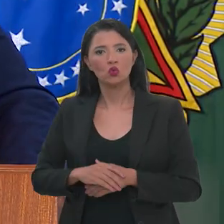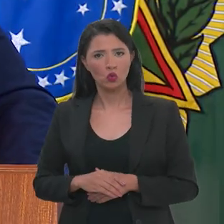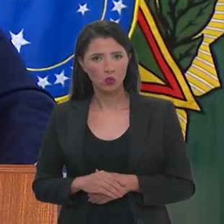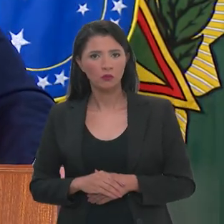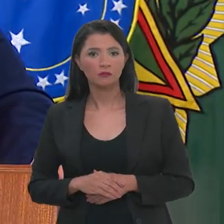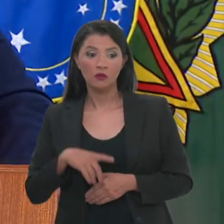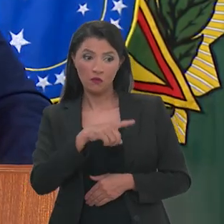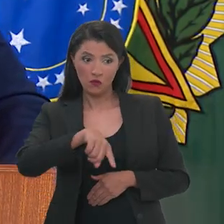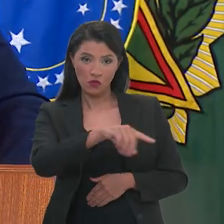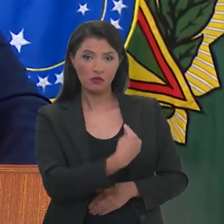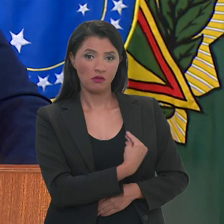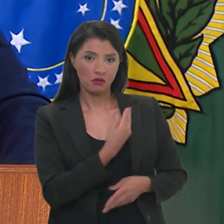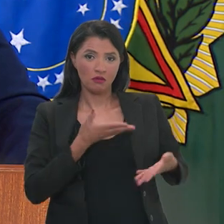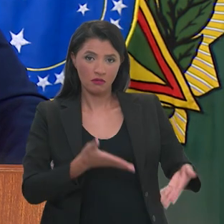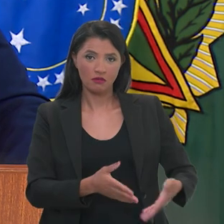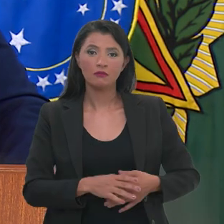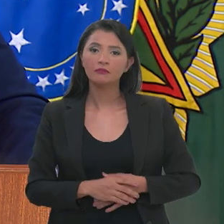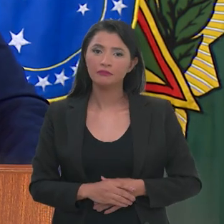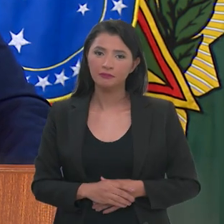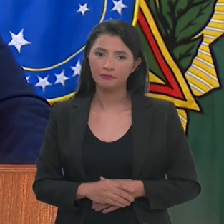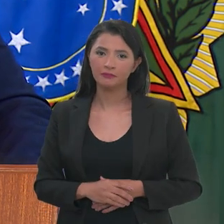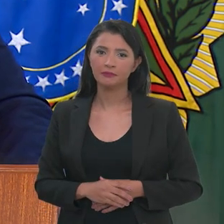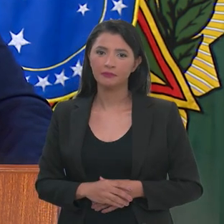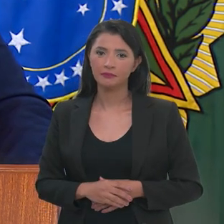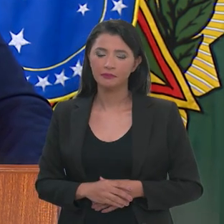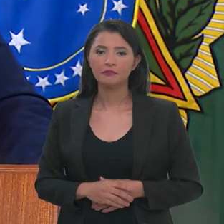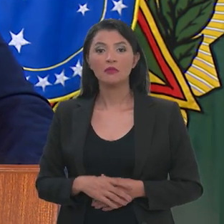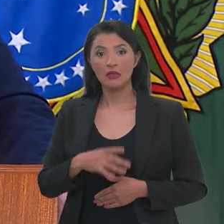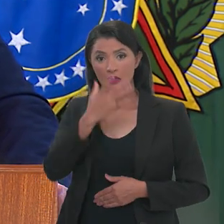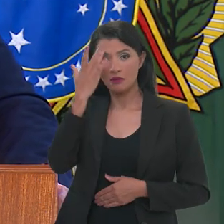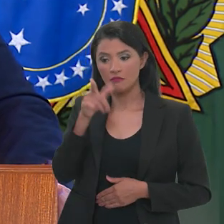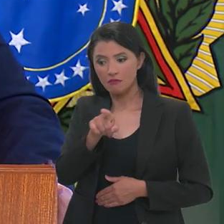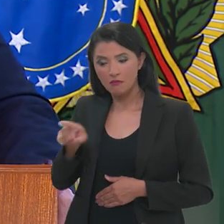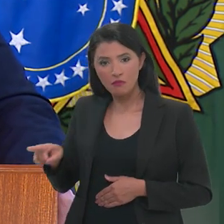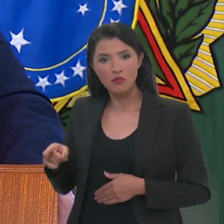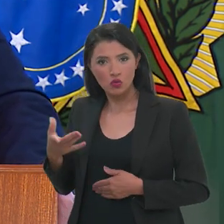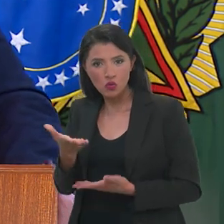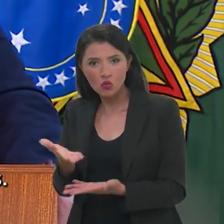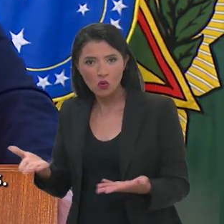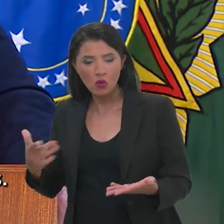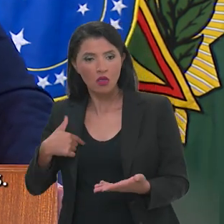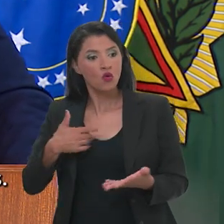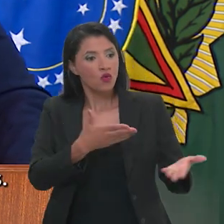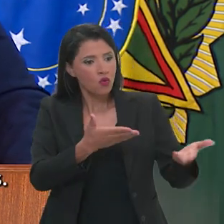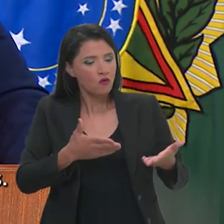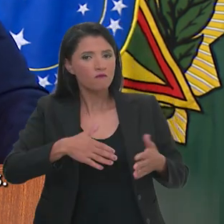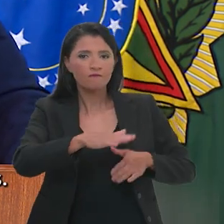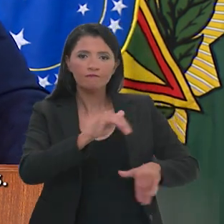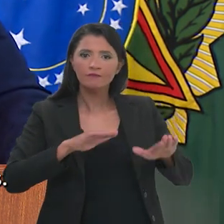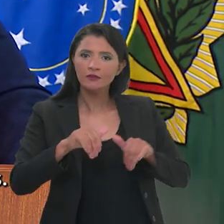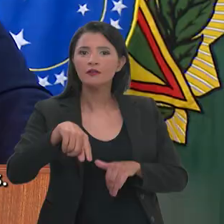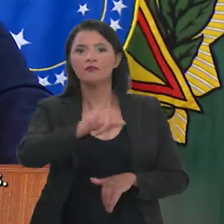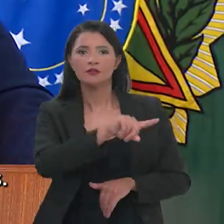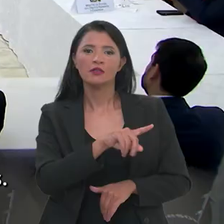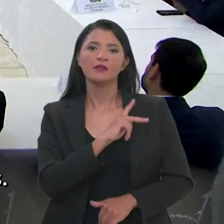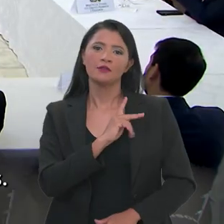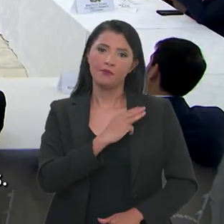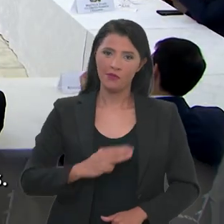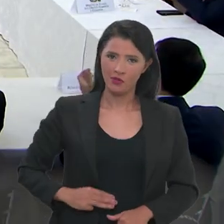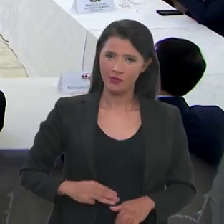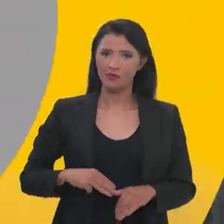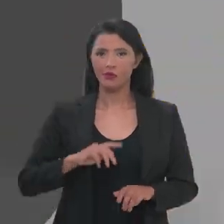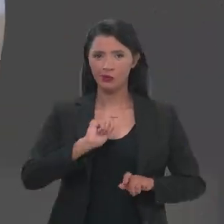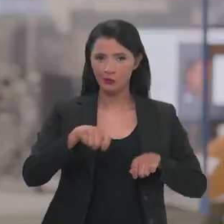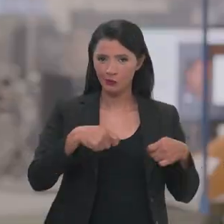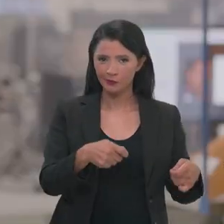que vocês que estão aqui. É para essa gente que eu convidei vocês para ser